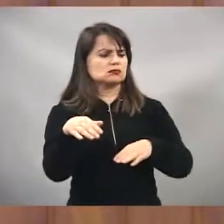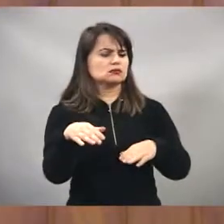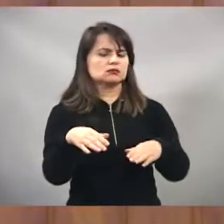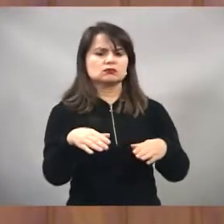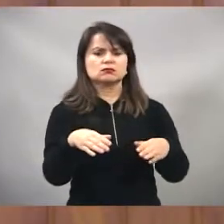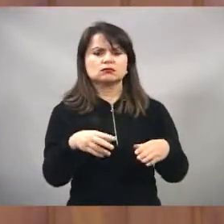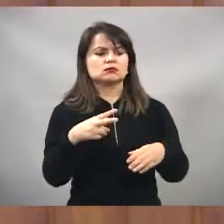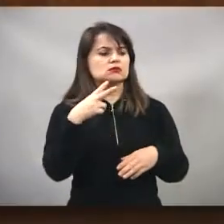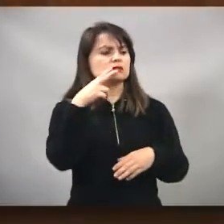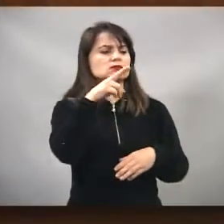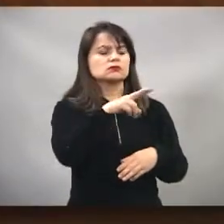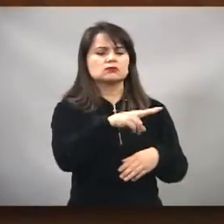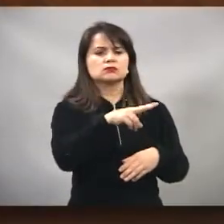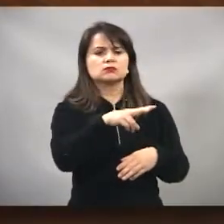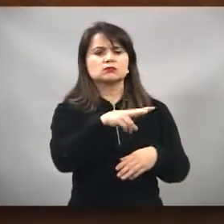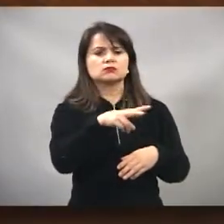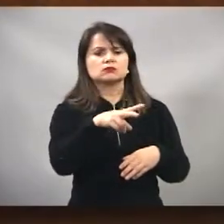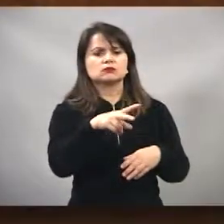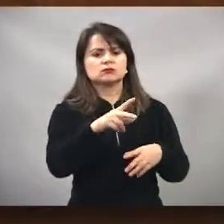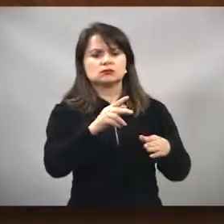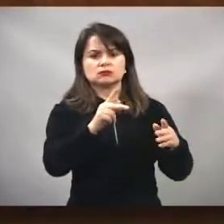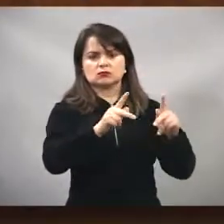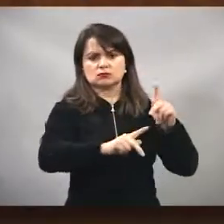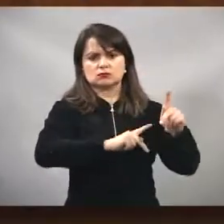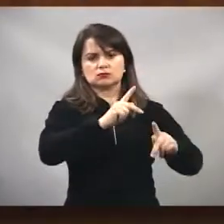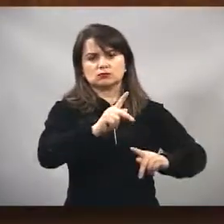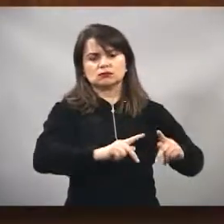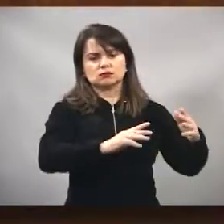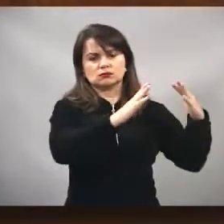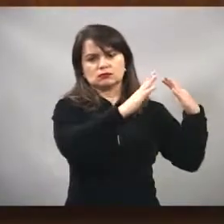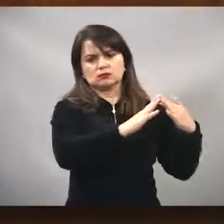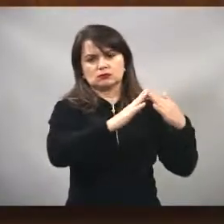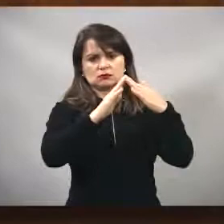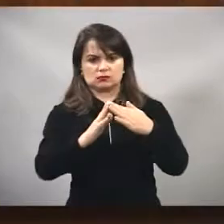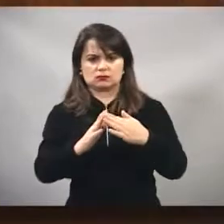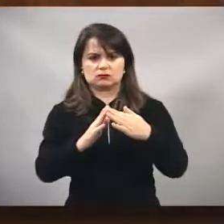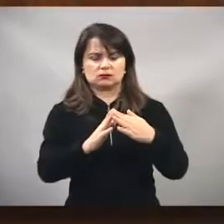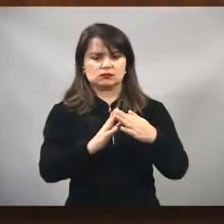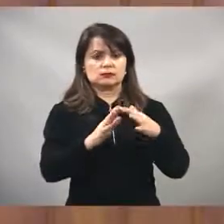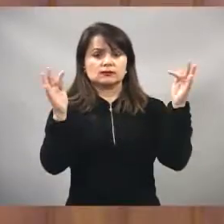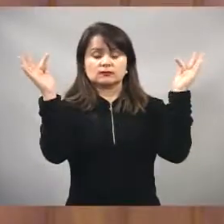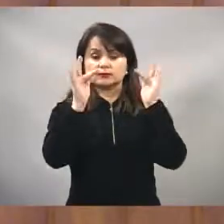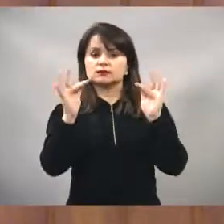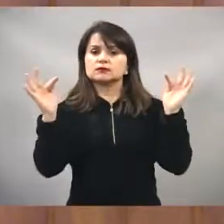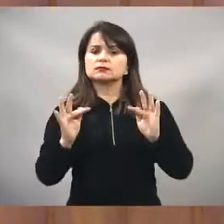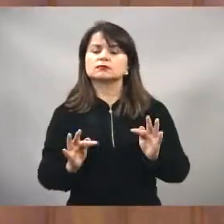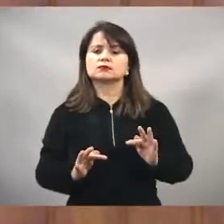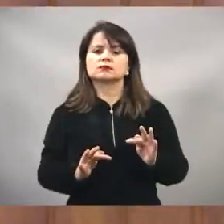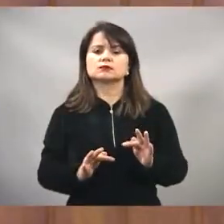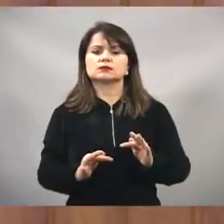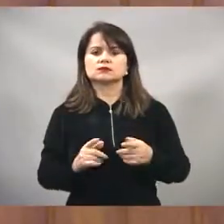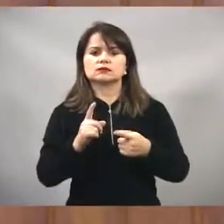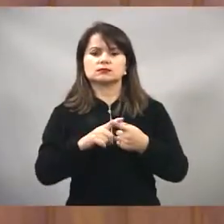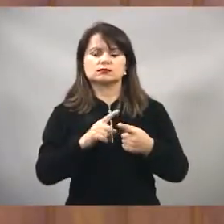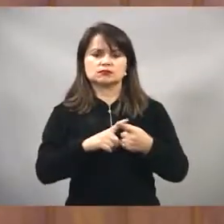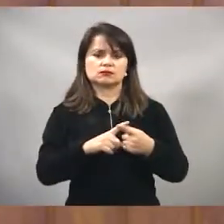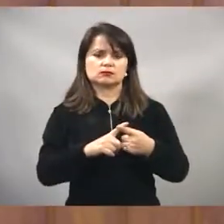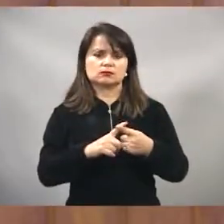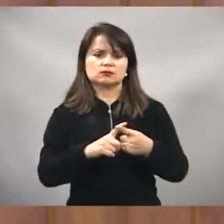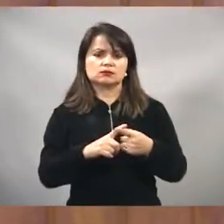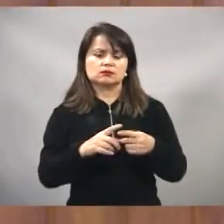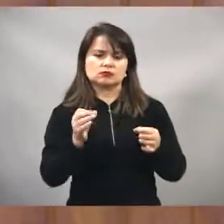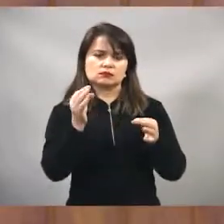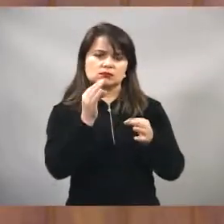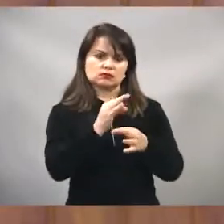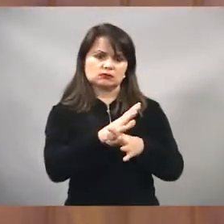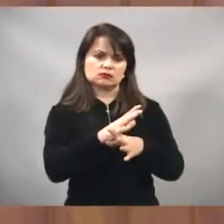o quanto aquela população ficou feliz com essa obra já em execução. O vereador Nardi esteve lá, fez a